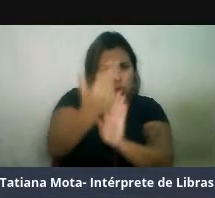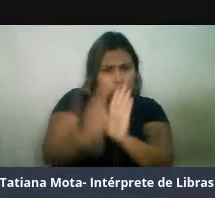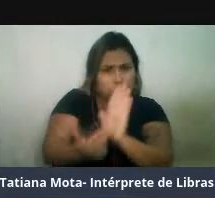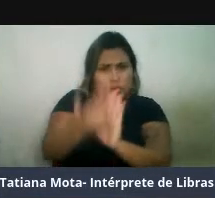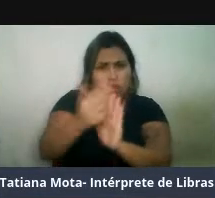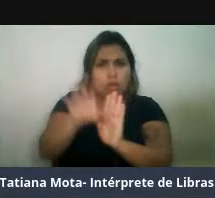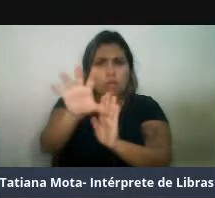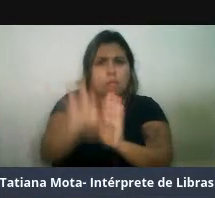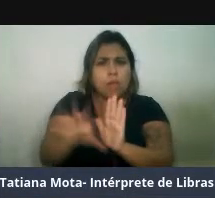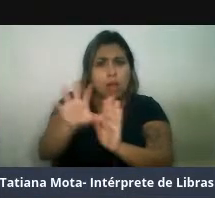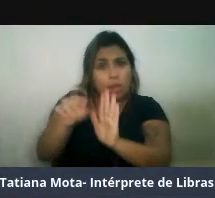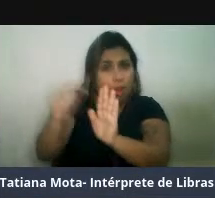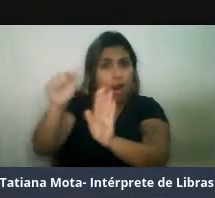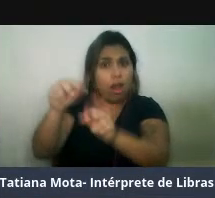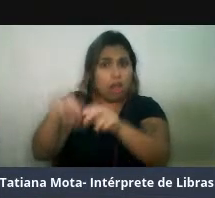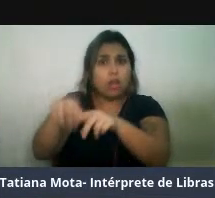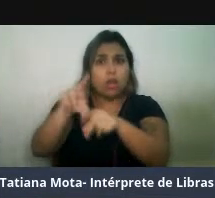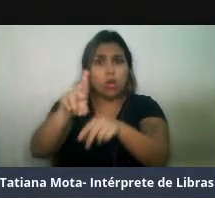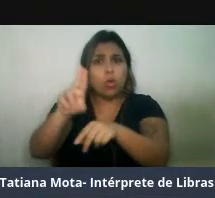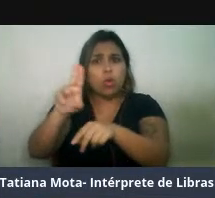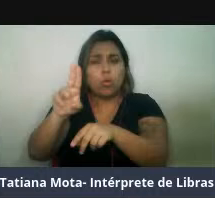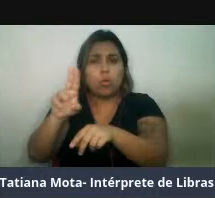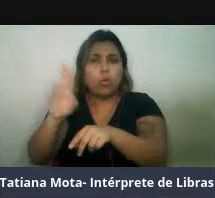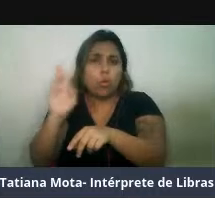a única espécie de foca de água doce.